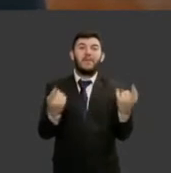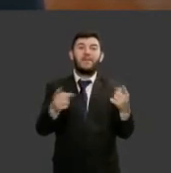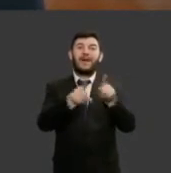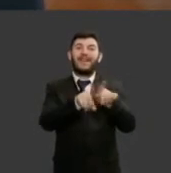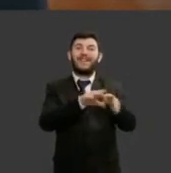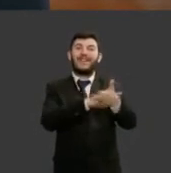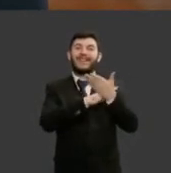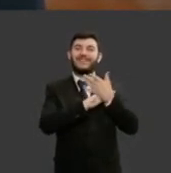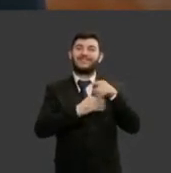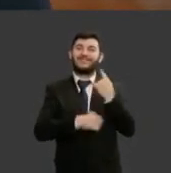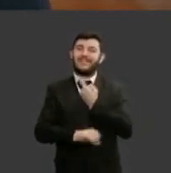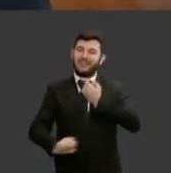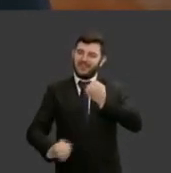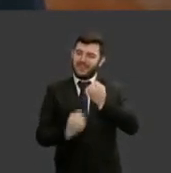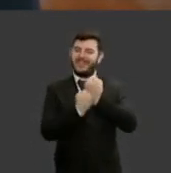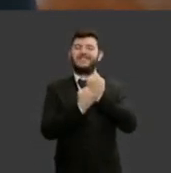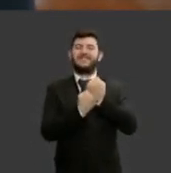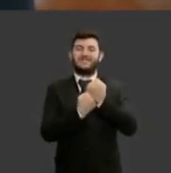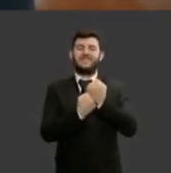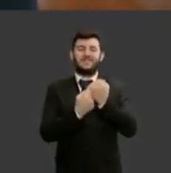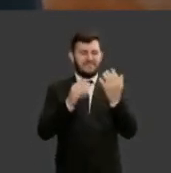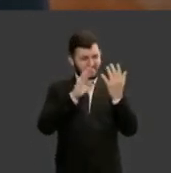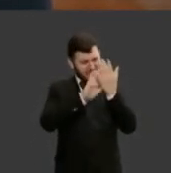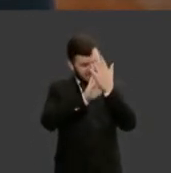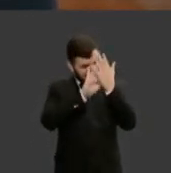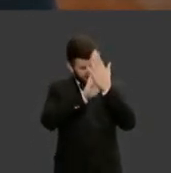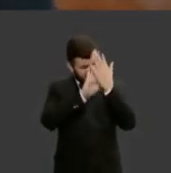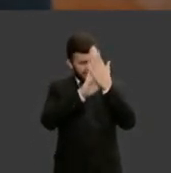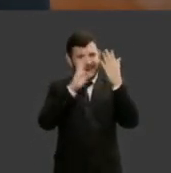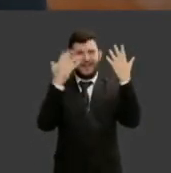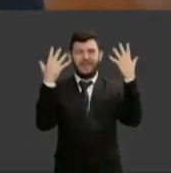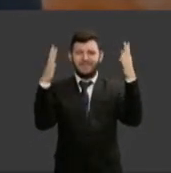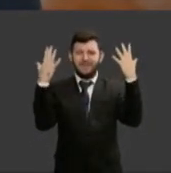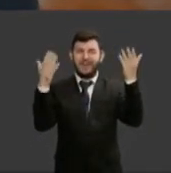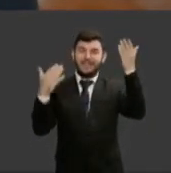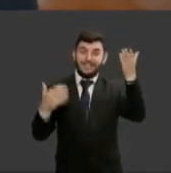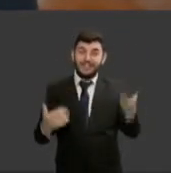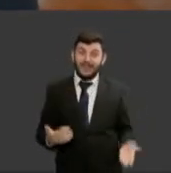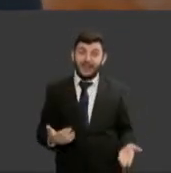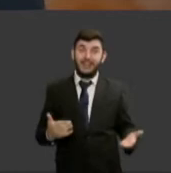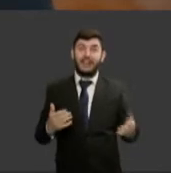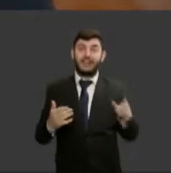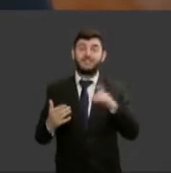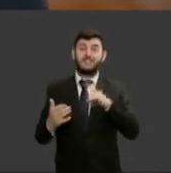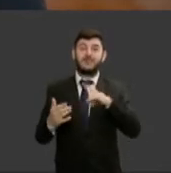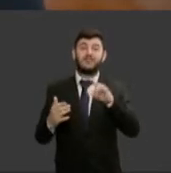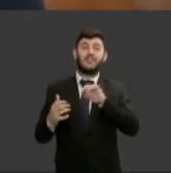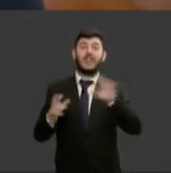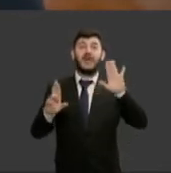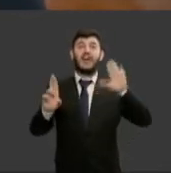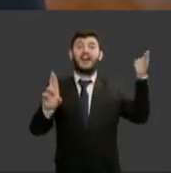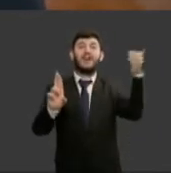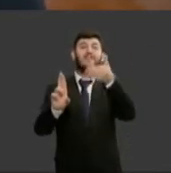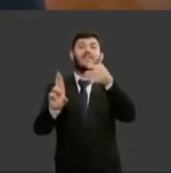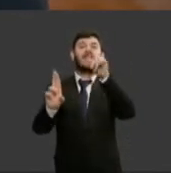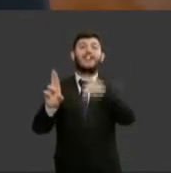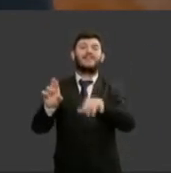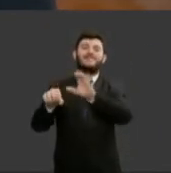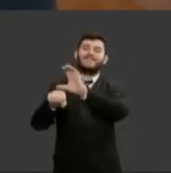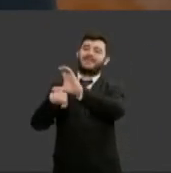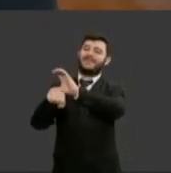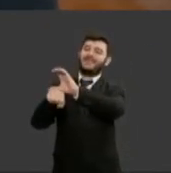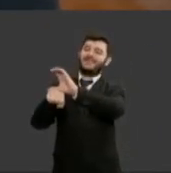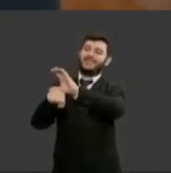Humberto Martins e ministro Humberto Martins fez referência à Constituição Federal e eu queria dizer que a nossa